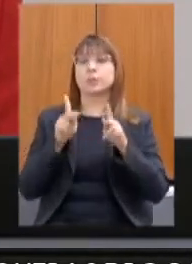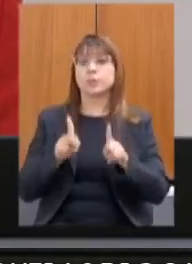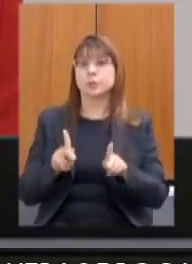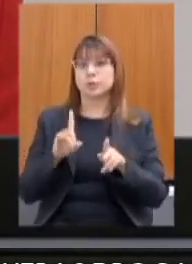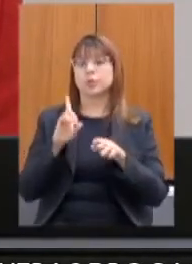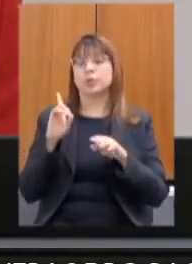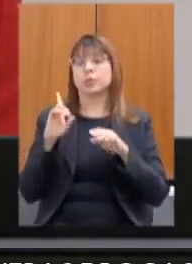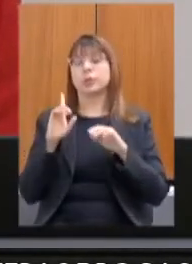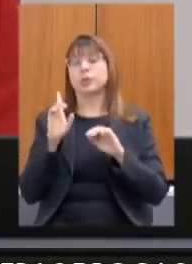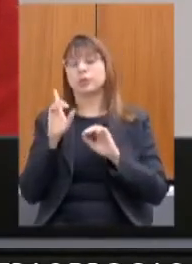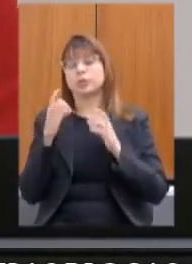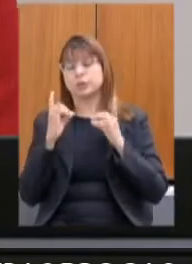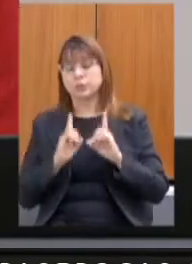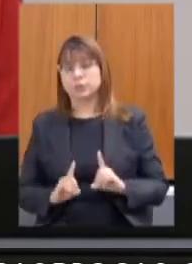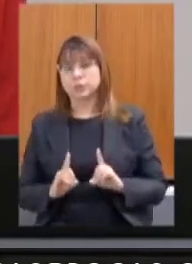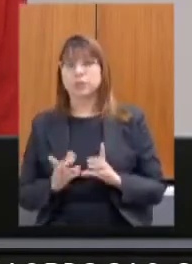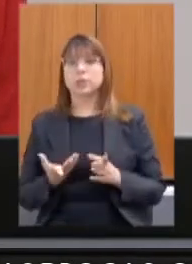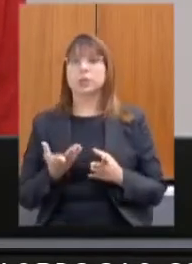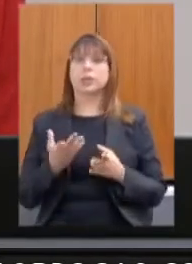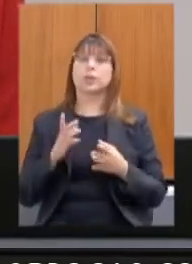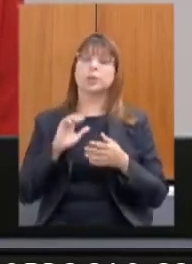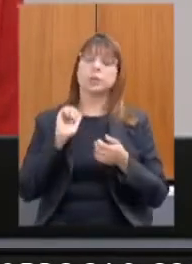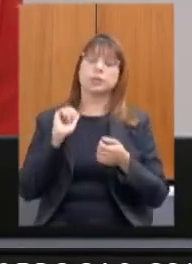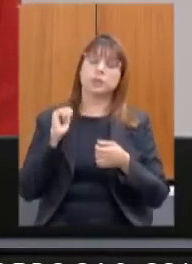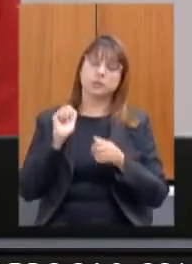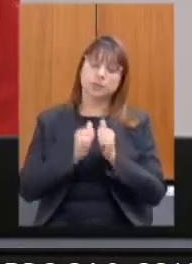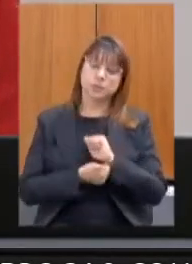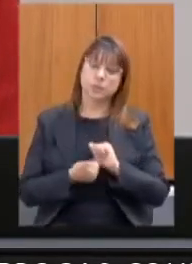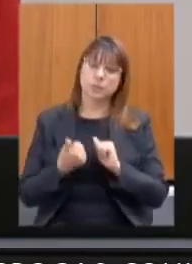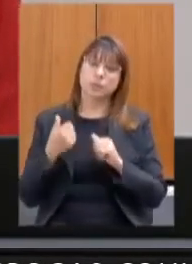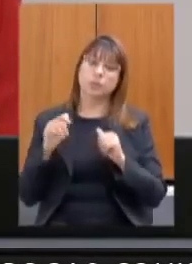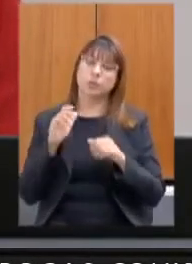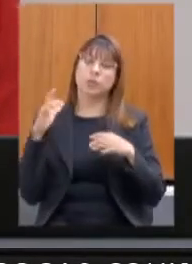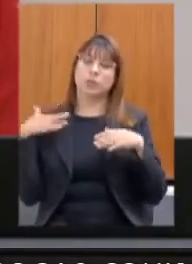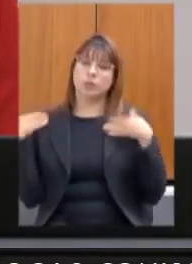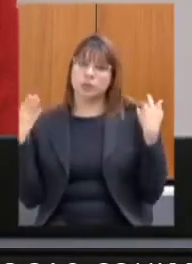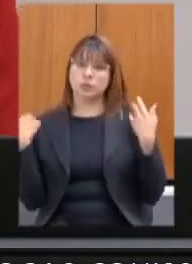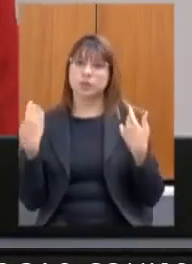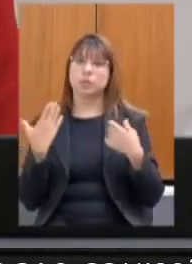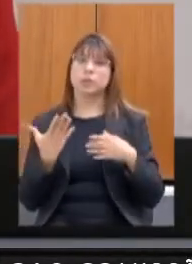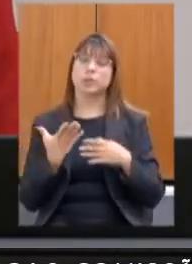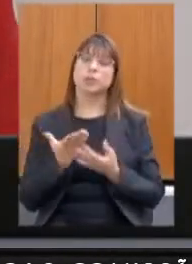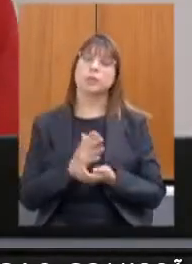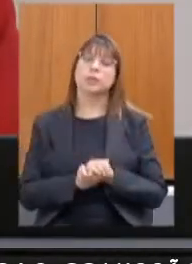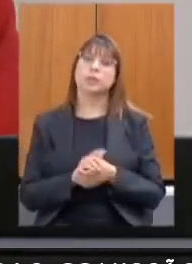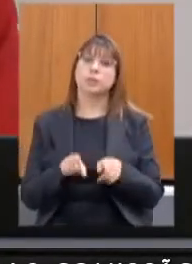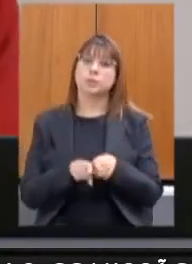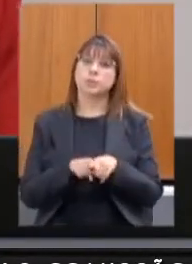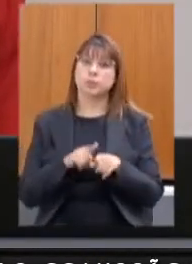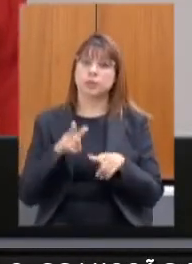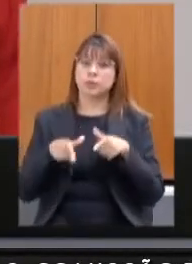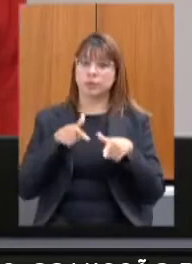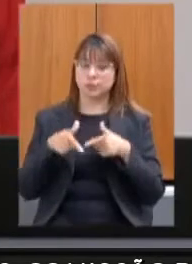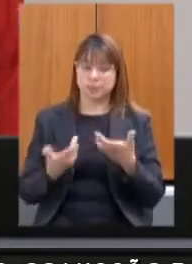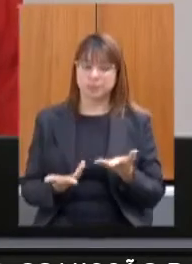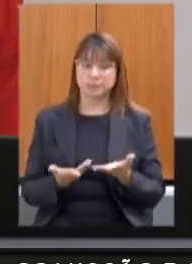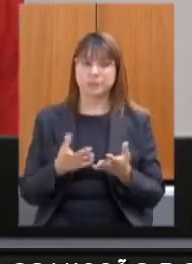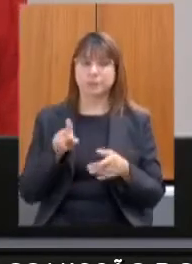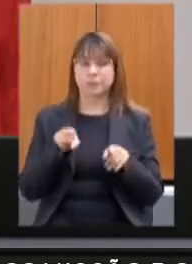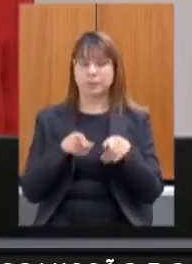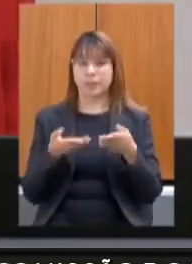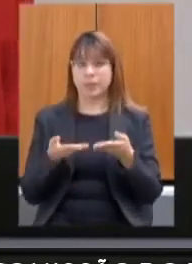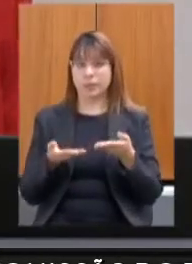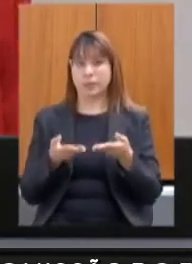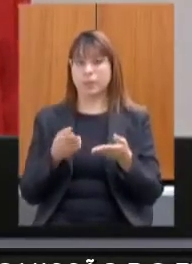esporte nas ilhas juventudes prevenção e combate ao crack e a comissão do trabalho então sobre a mesa o requerimento do deputado André